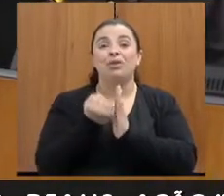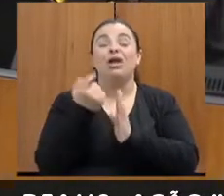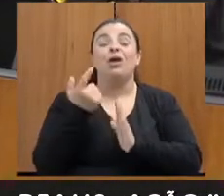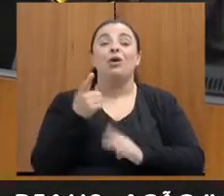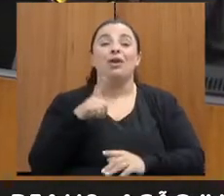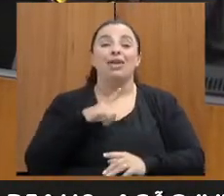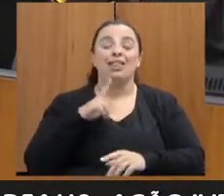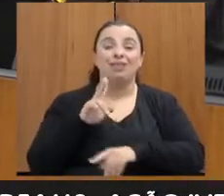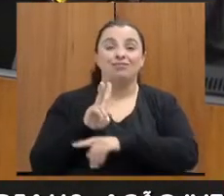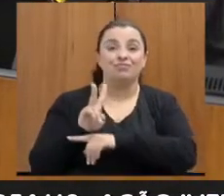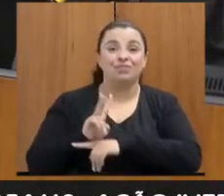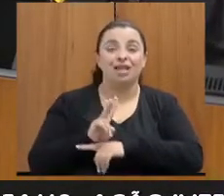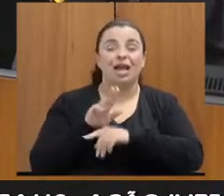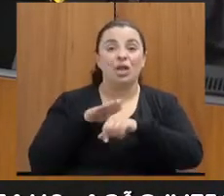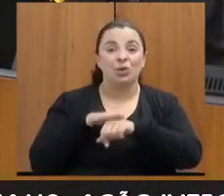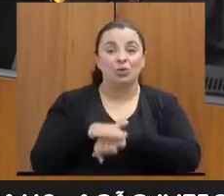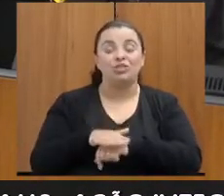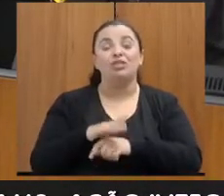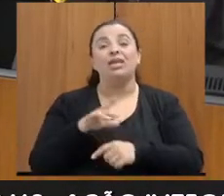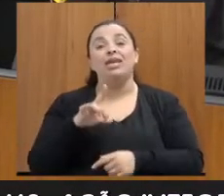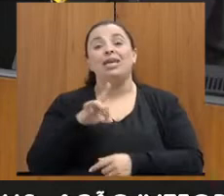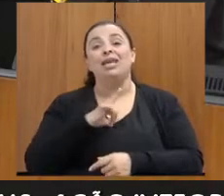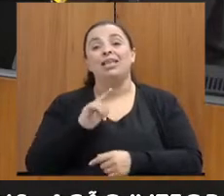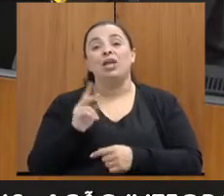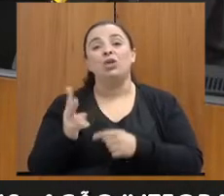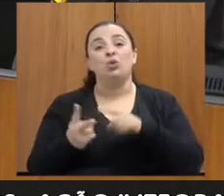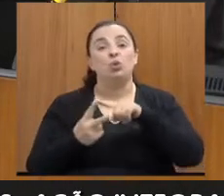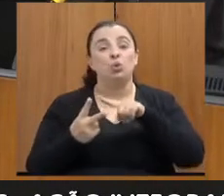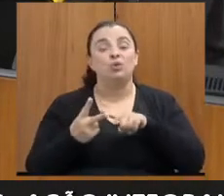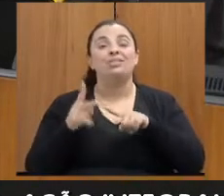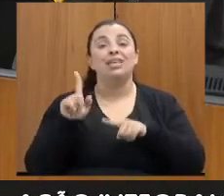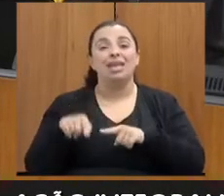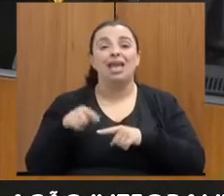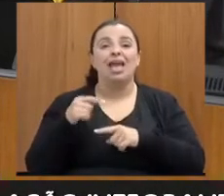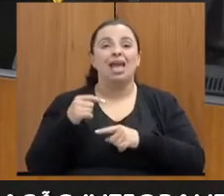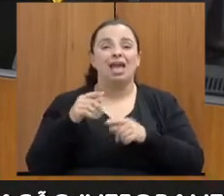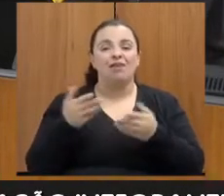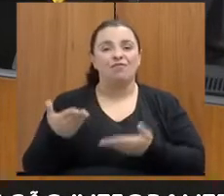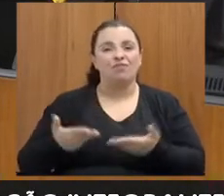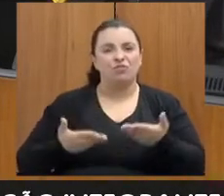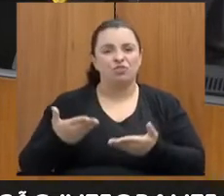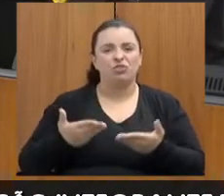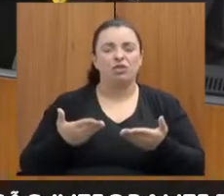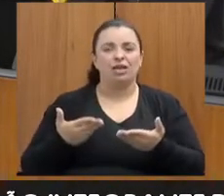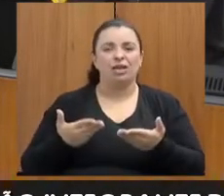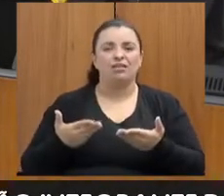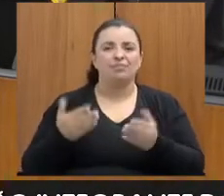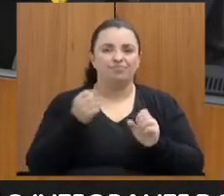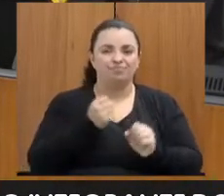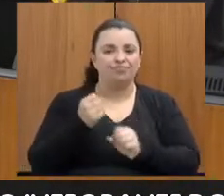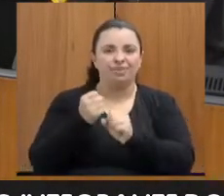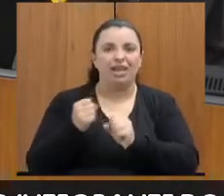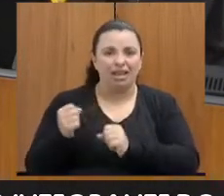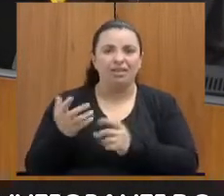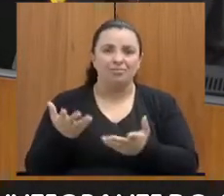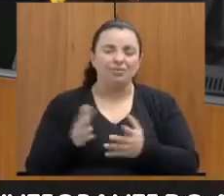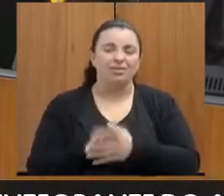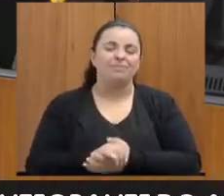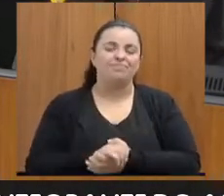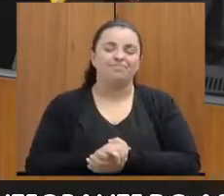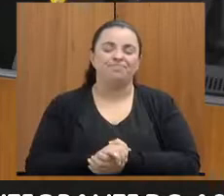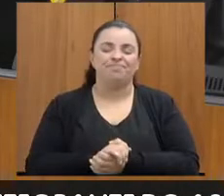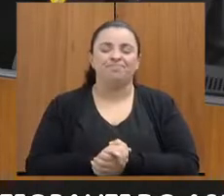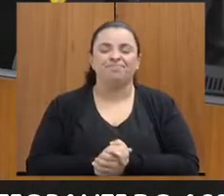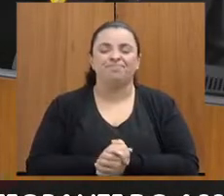noturno. E duas são servidoras dos serviços gerais que são cedidos. Então, 6 servidores já tiram dessa conta, sabe? Entendo.